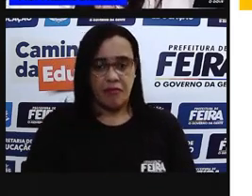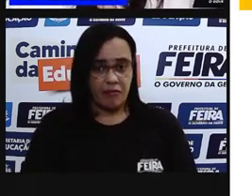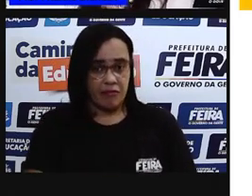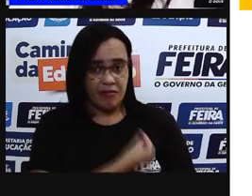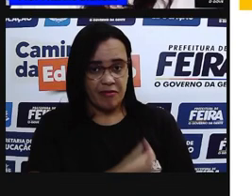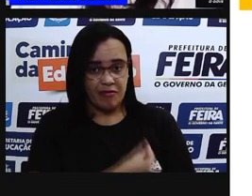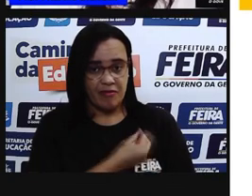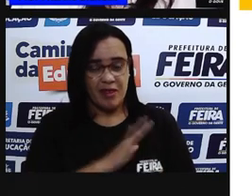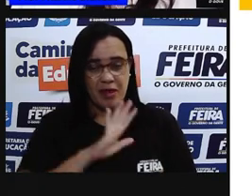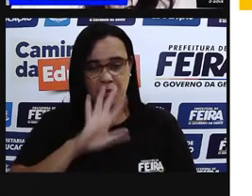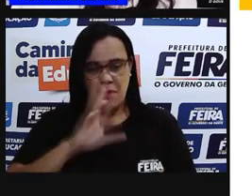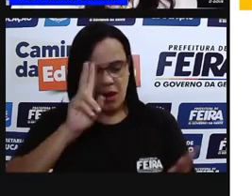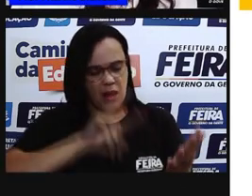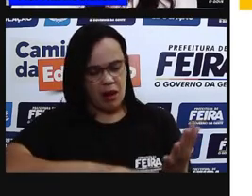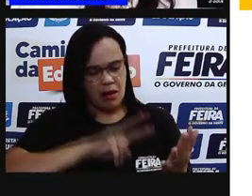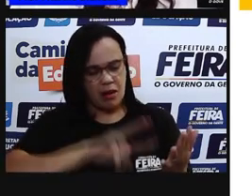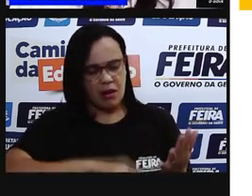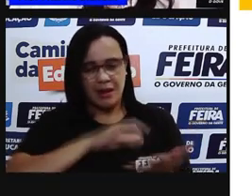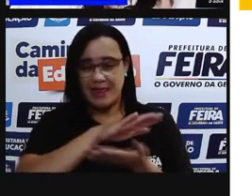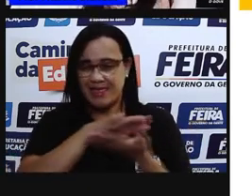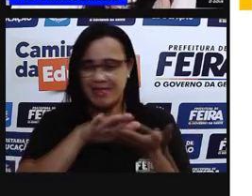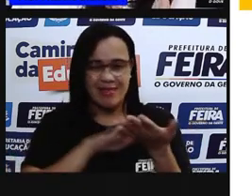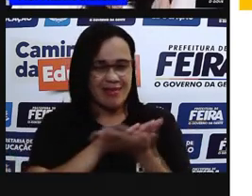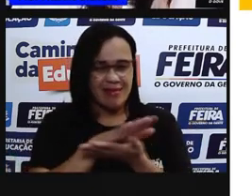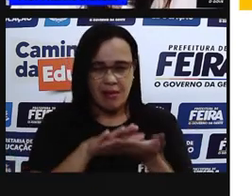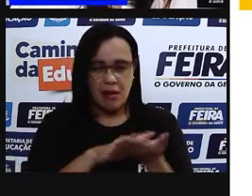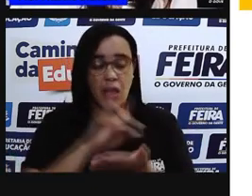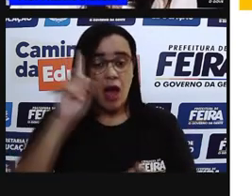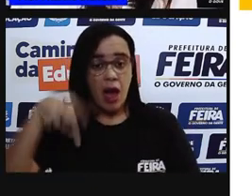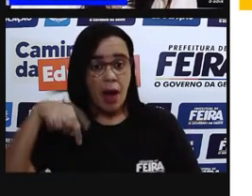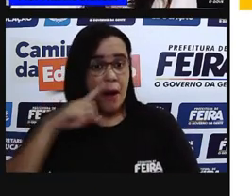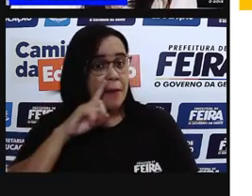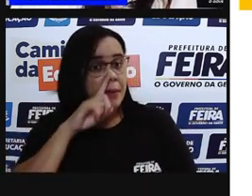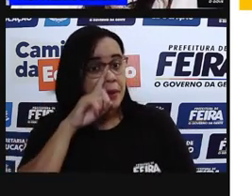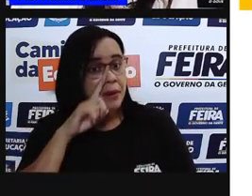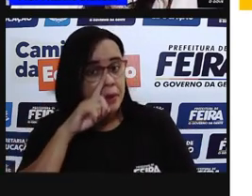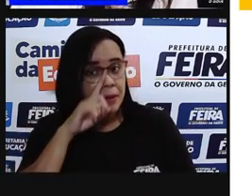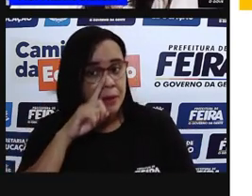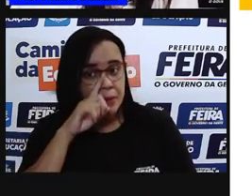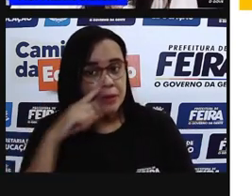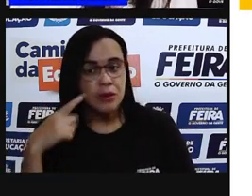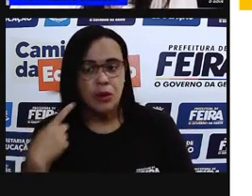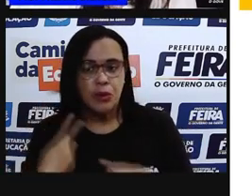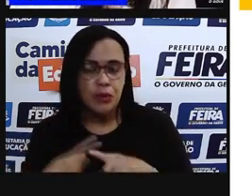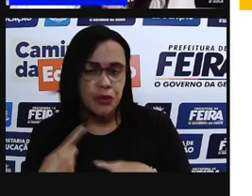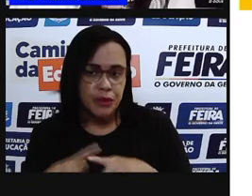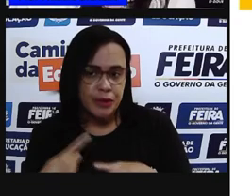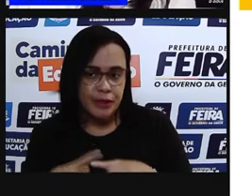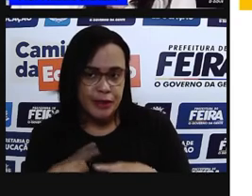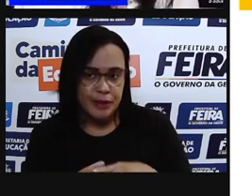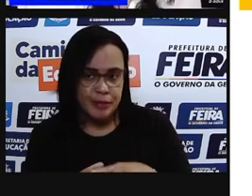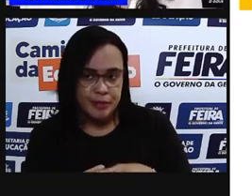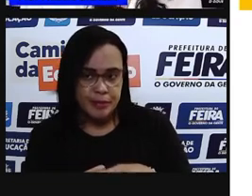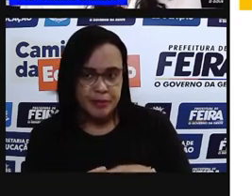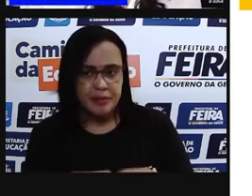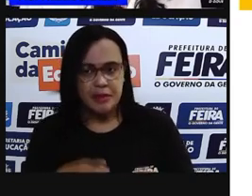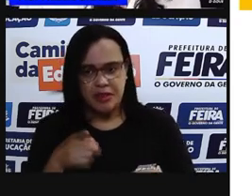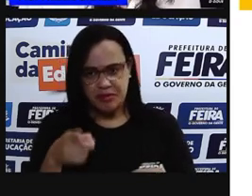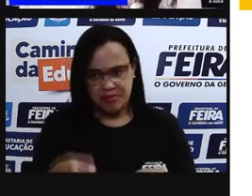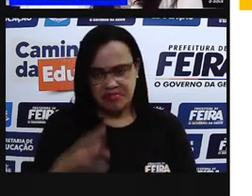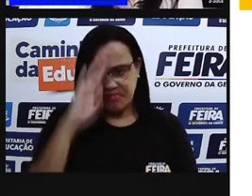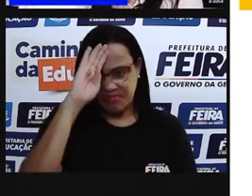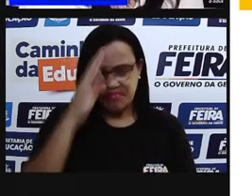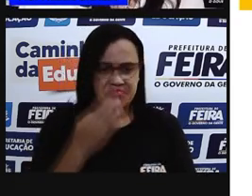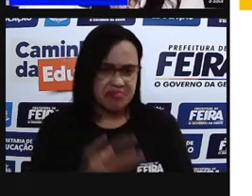dizem. E aí, vocês estão lendo? É importante. Olha bem o que é dito, né? Viver sem ler é perigoso.